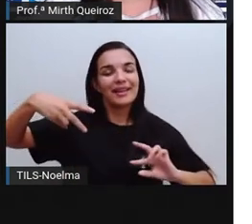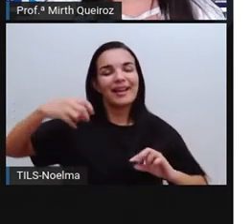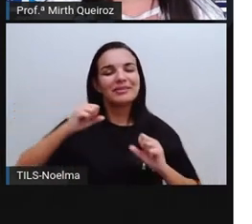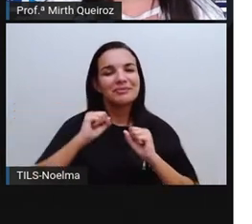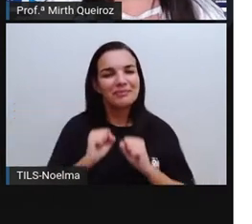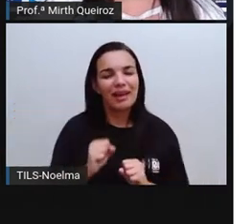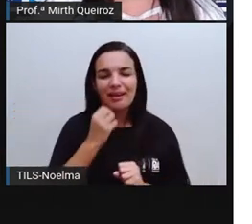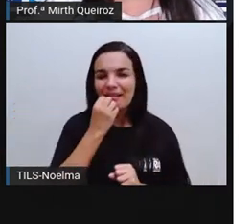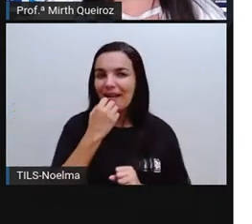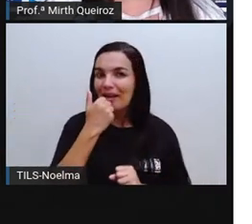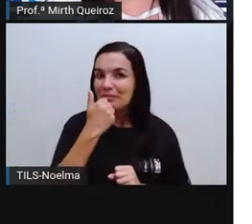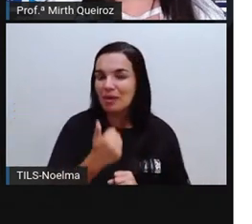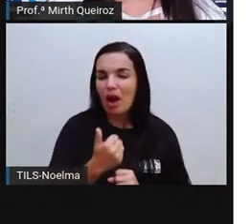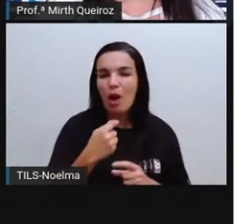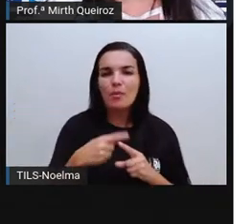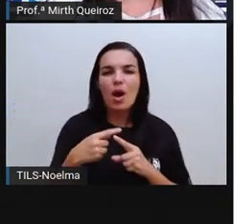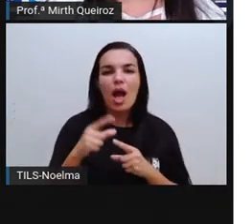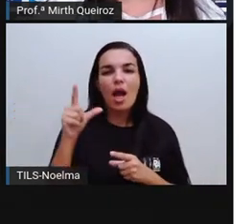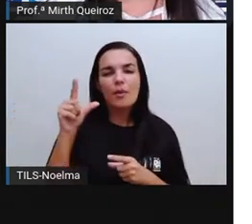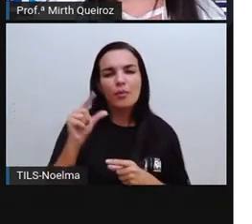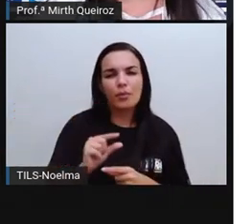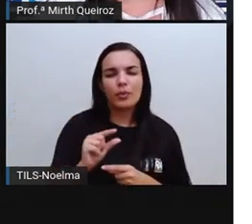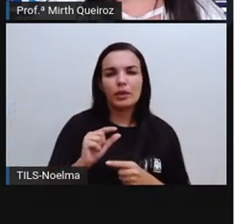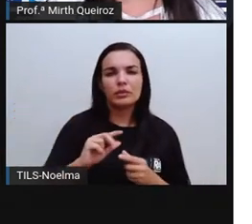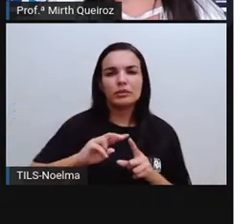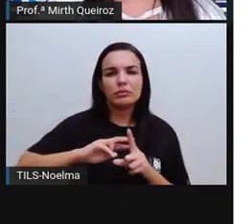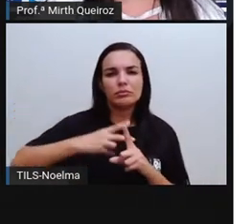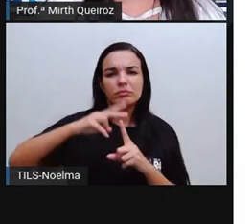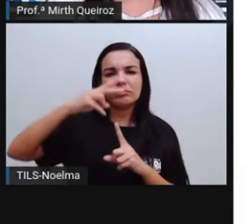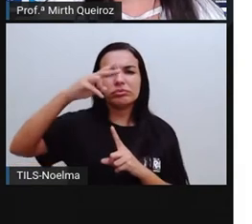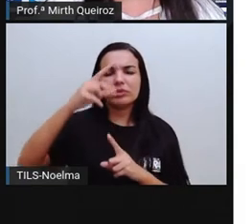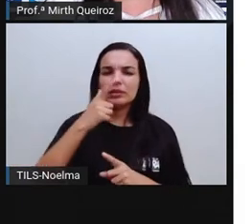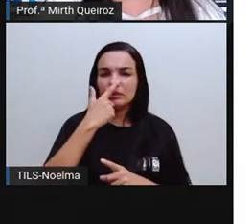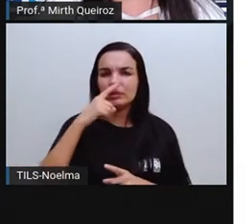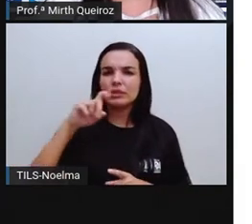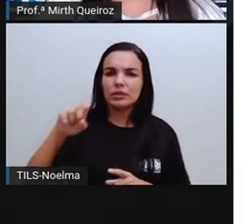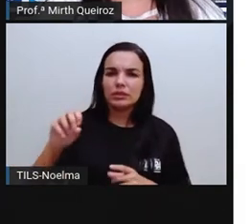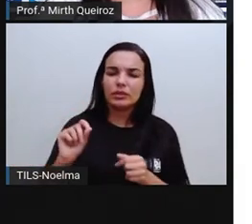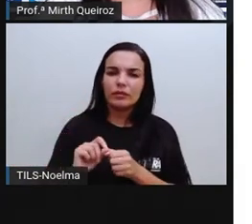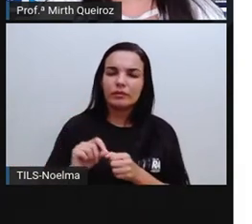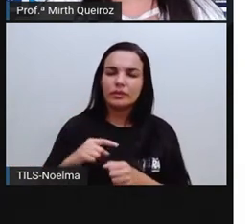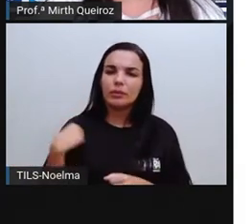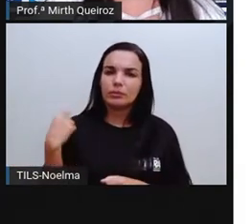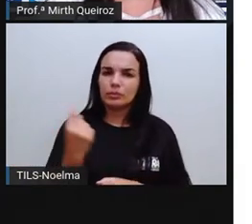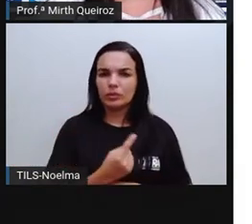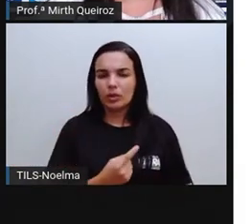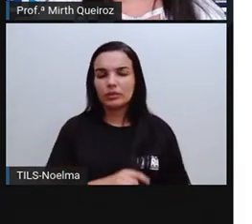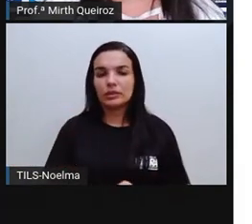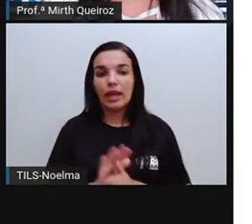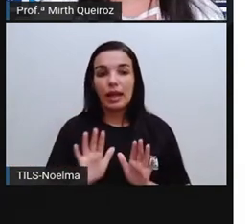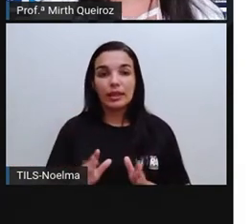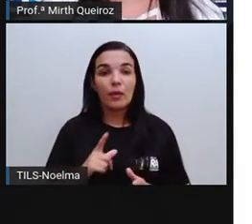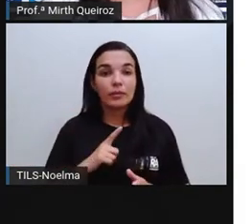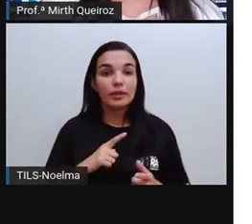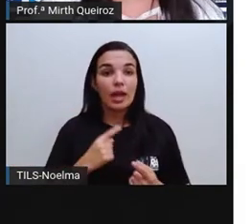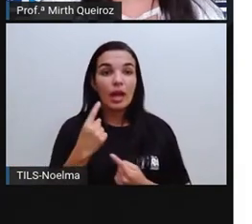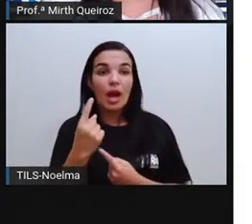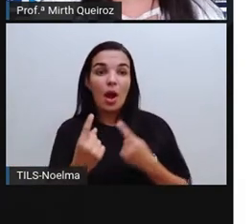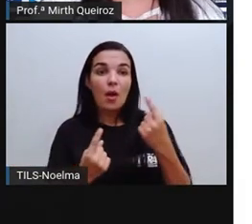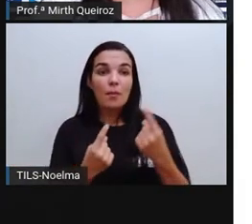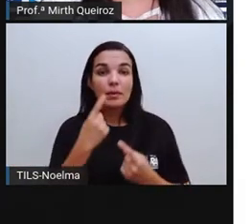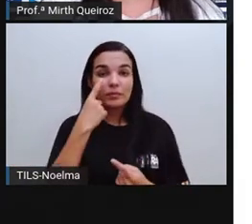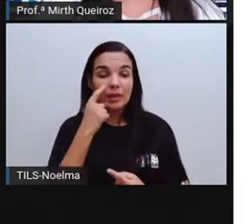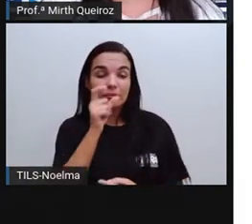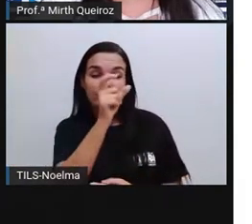recicláveis, a fim de diminuir a quantidade de lixo que é produzido aí por nós, certo? E aqui eu trouxe para vocês, só para